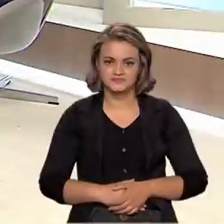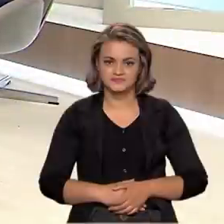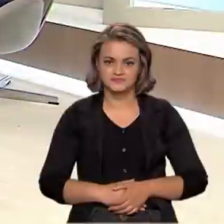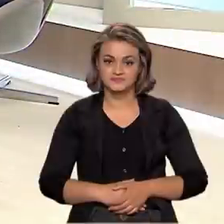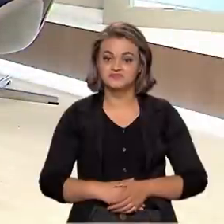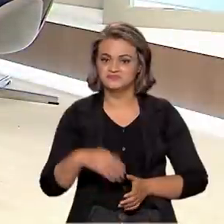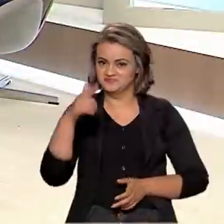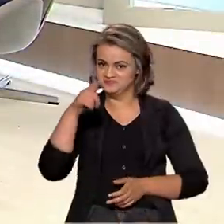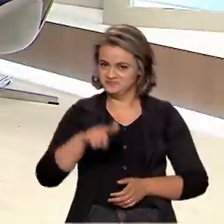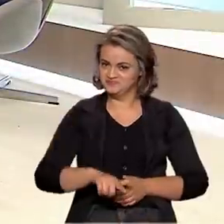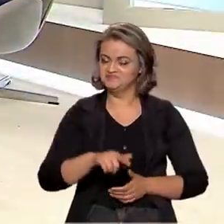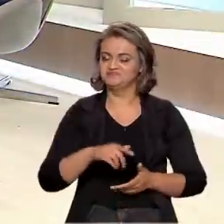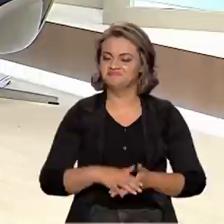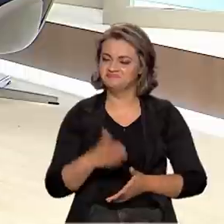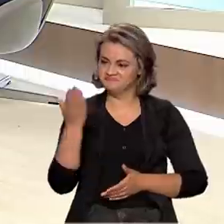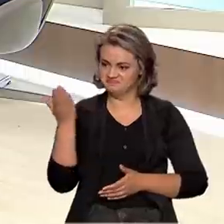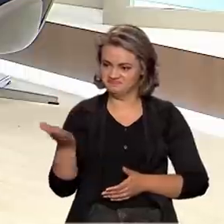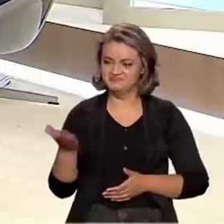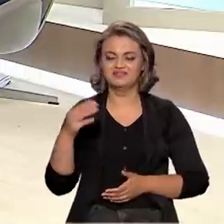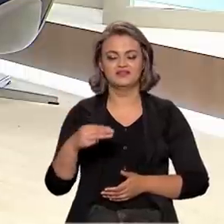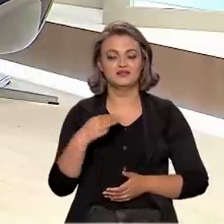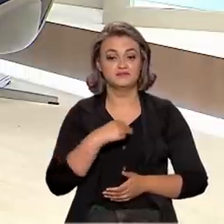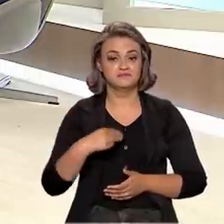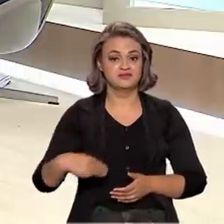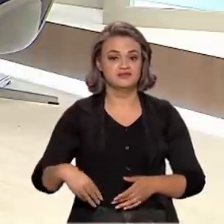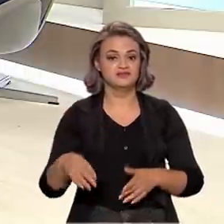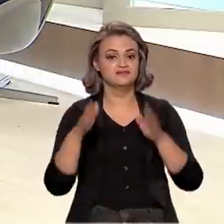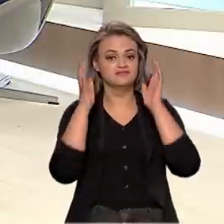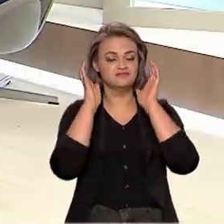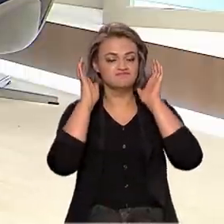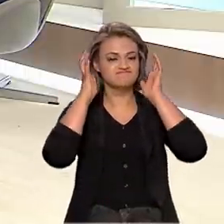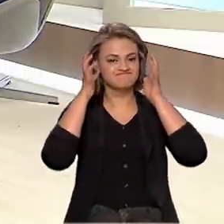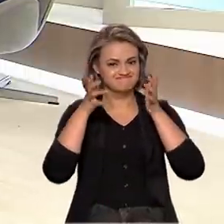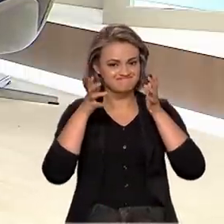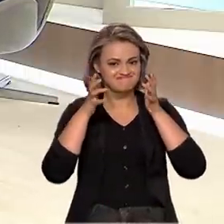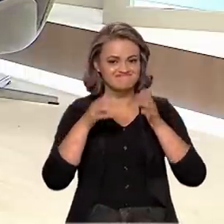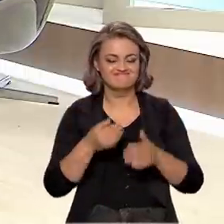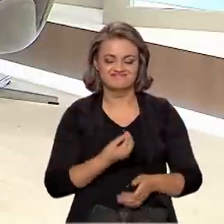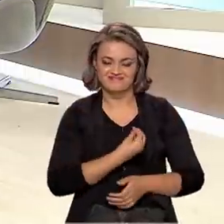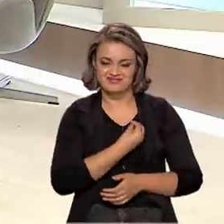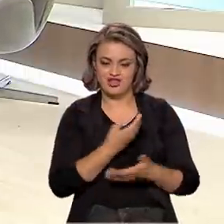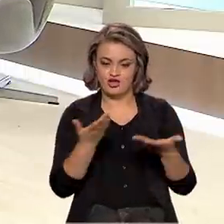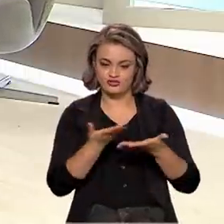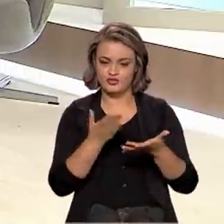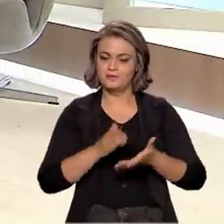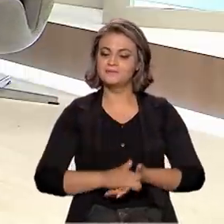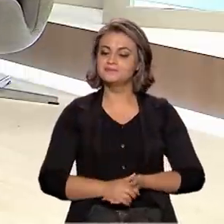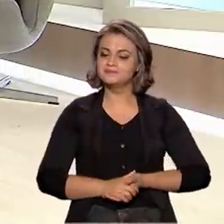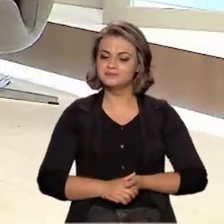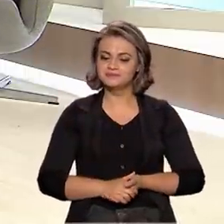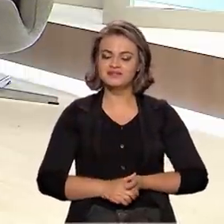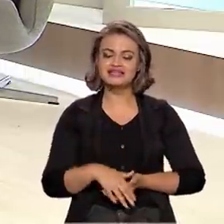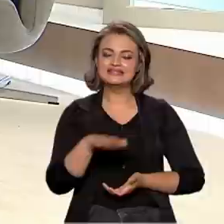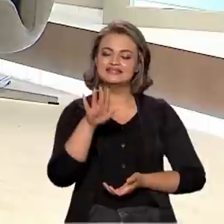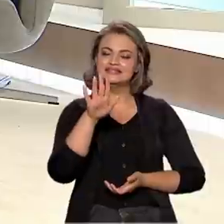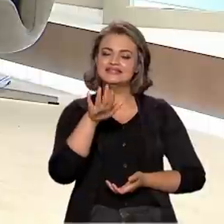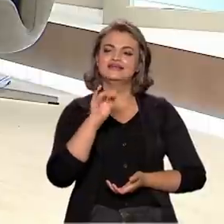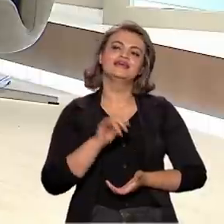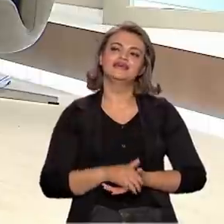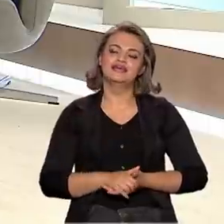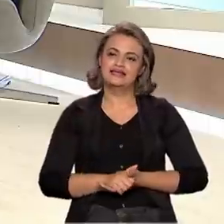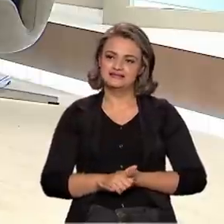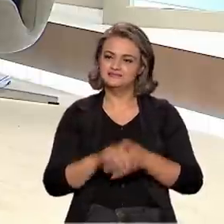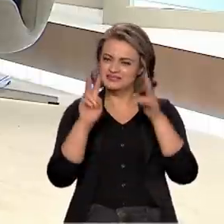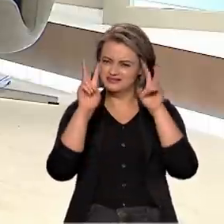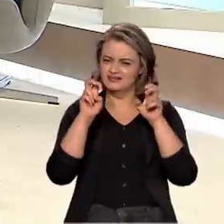De volta com o Brasil em Pauta, o convidado é o Ministro da Ciência, Tecnologia e Inovações, Marcos Pontes. Ministro, continuando nessa